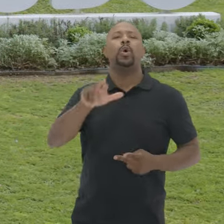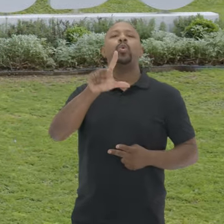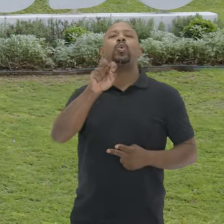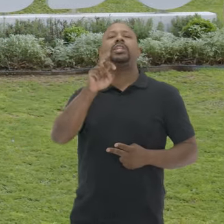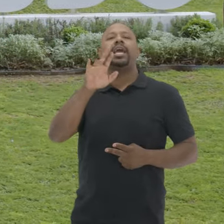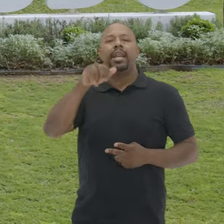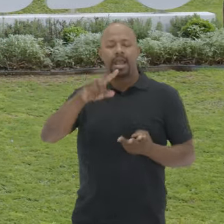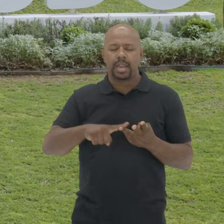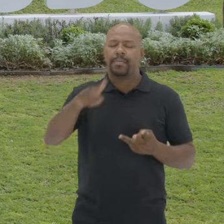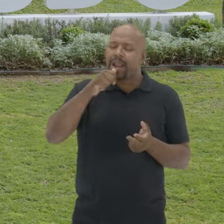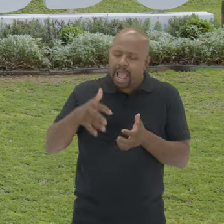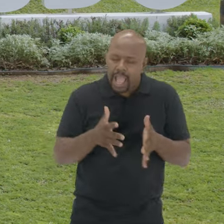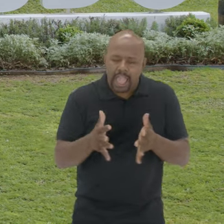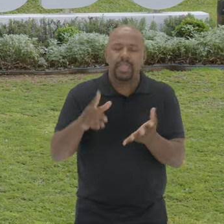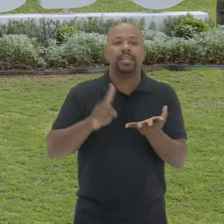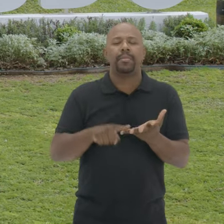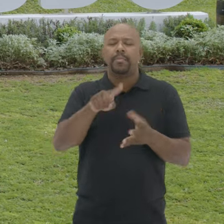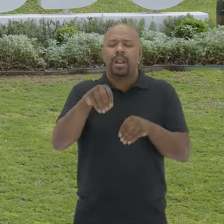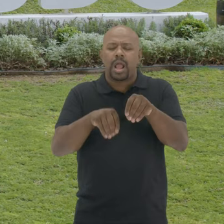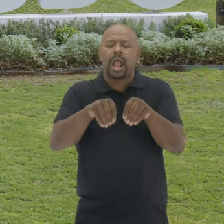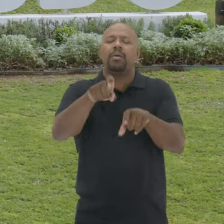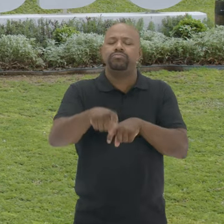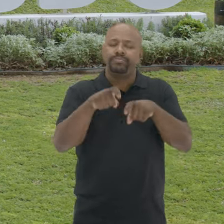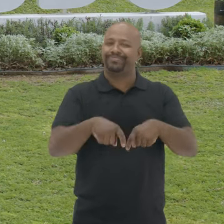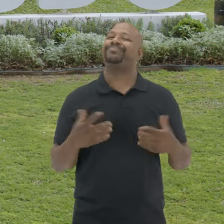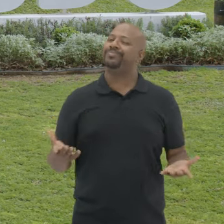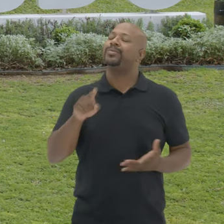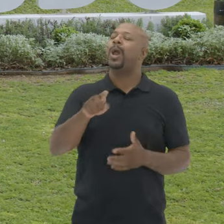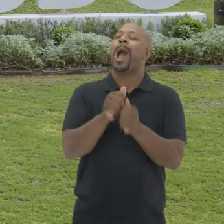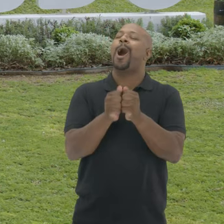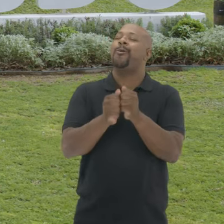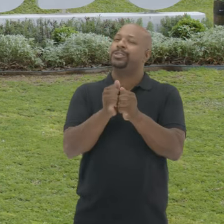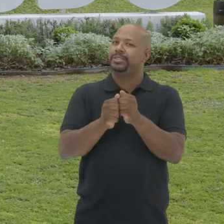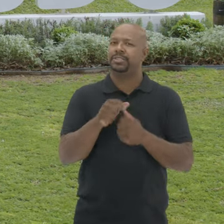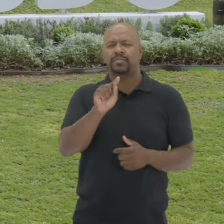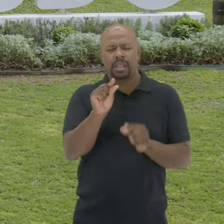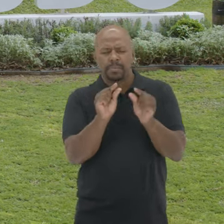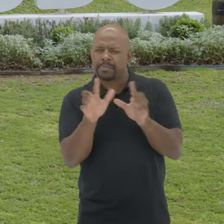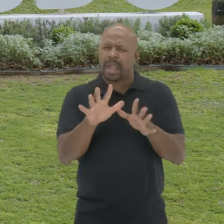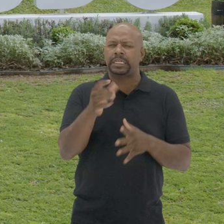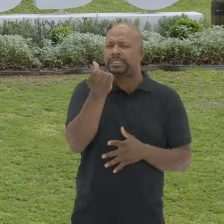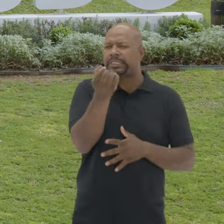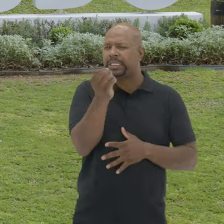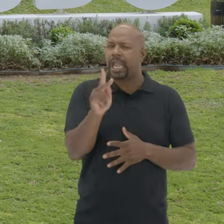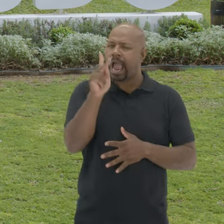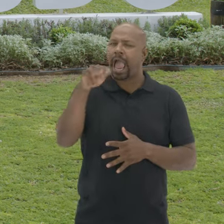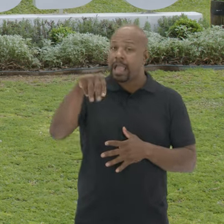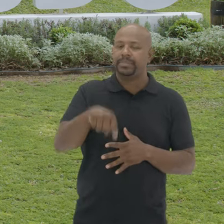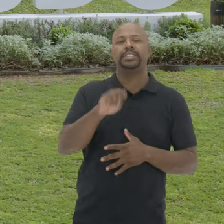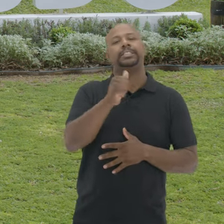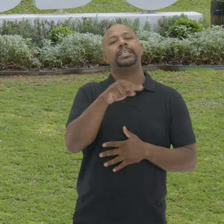luterana Pelas várzeas do rio Jacuí E pelo cultivo agrícola Sobretudo do arroz Fica a pouco mais de 60